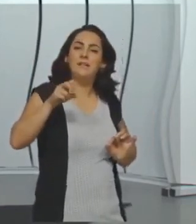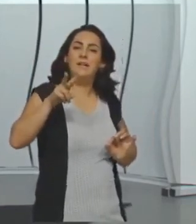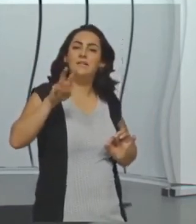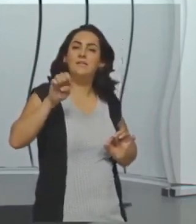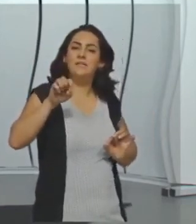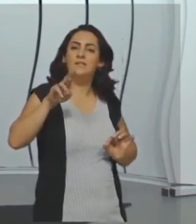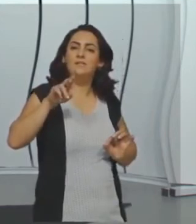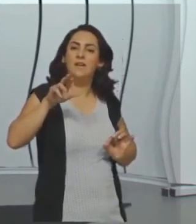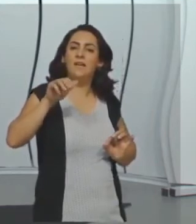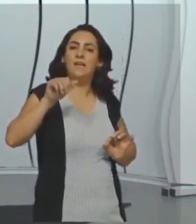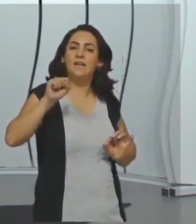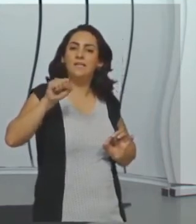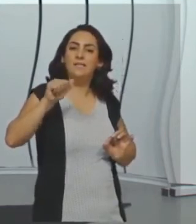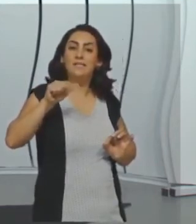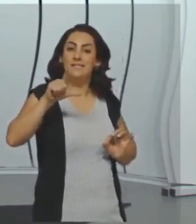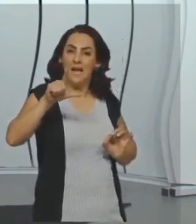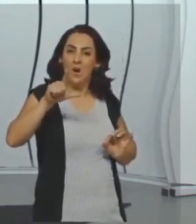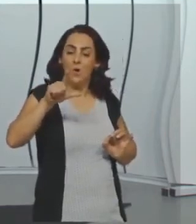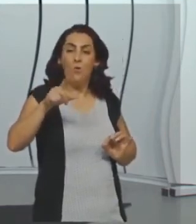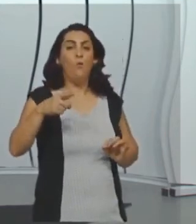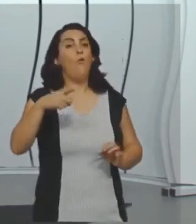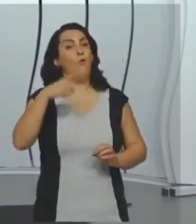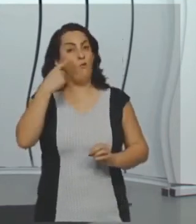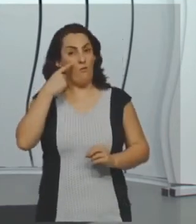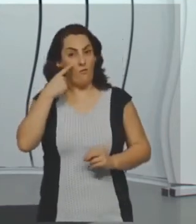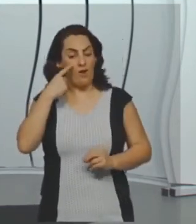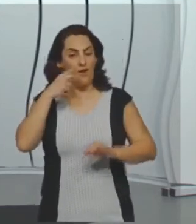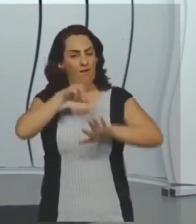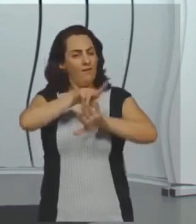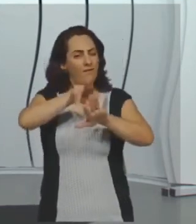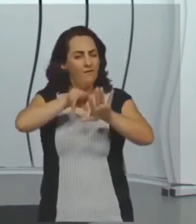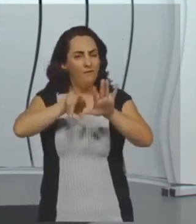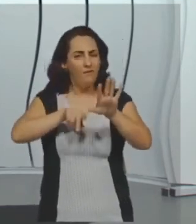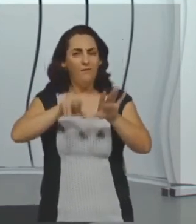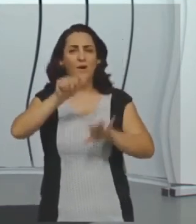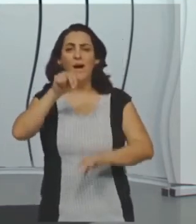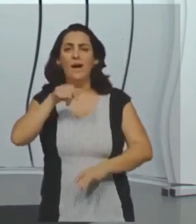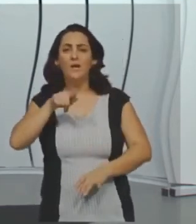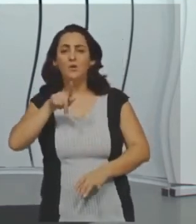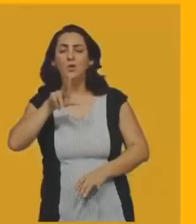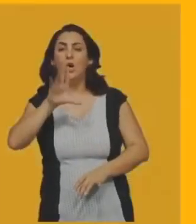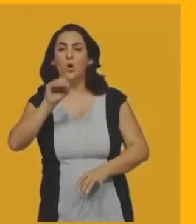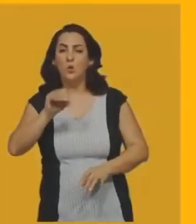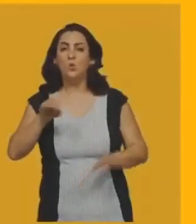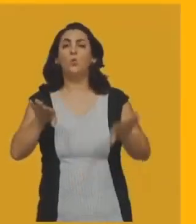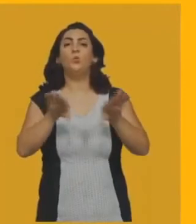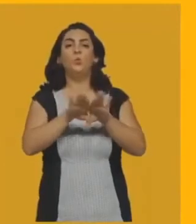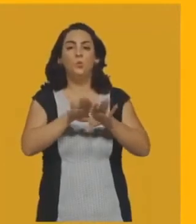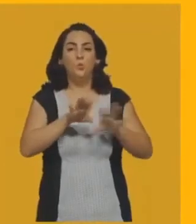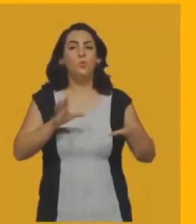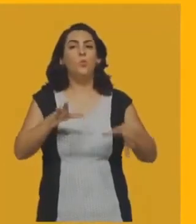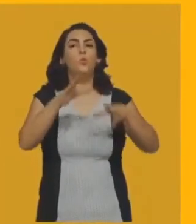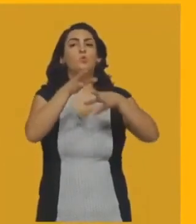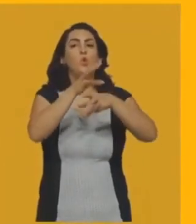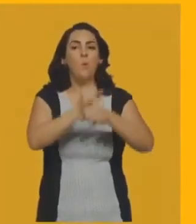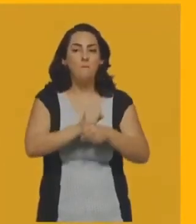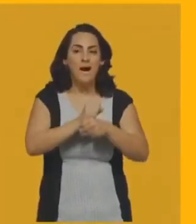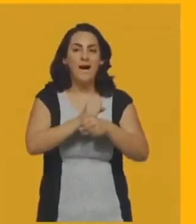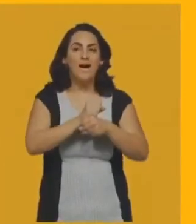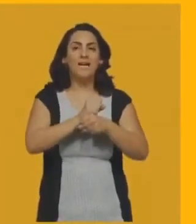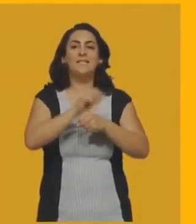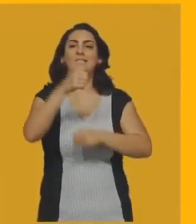concorrente, né? Que atravessou as duas. E eu tenho aqui vários ângulos que a gente viu,